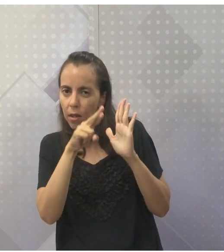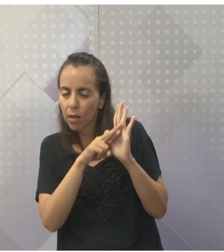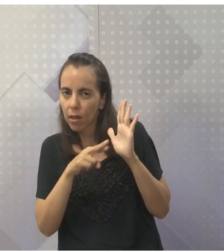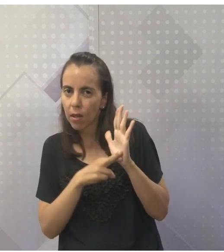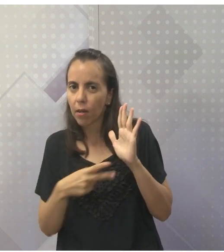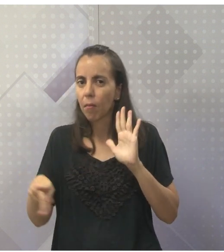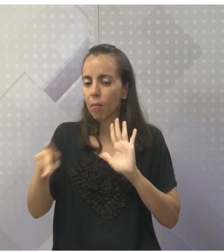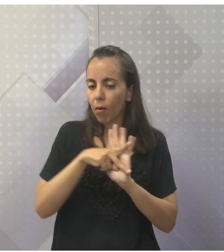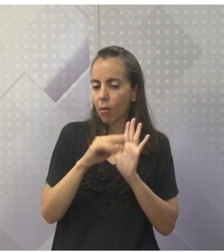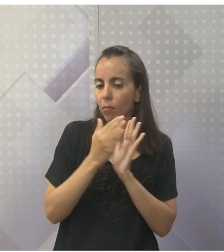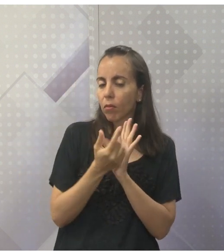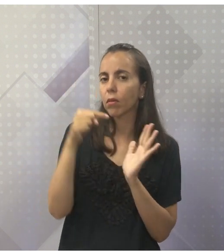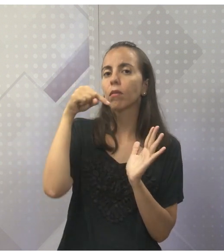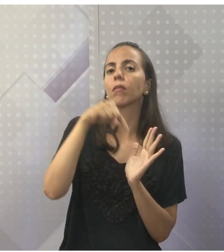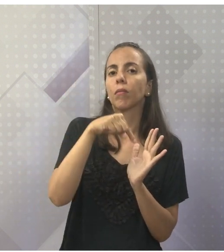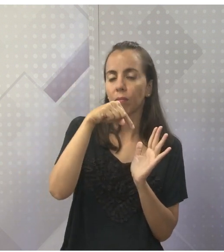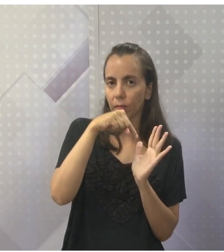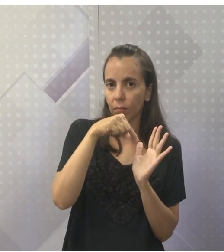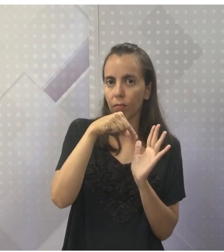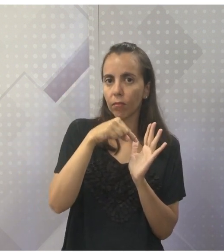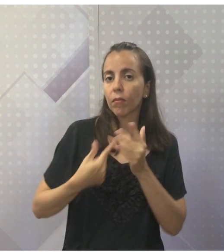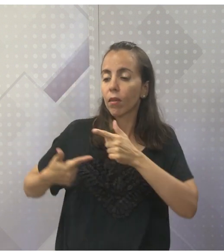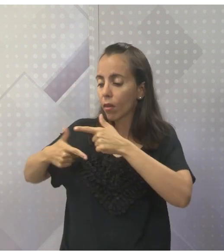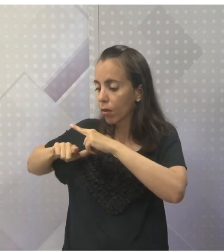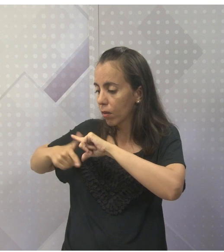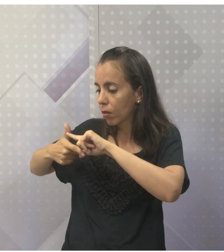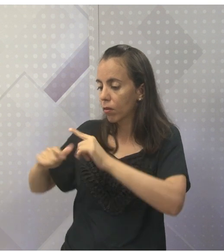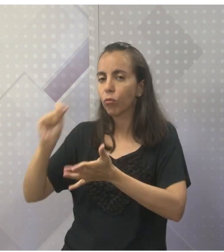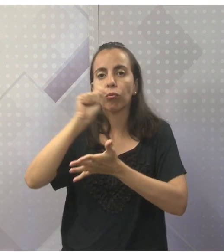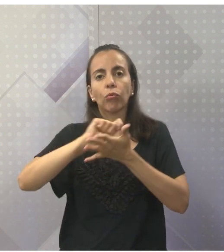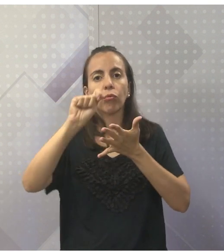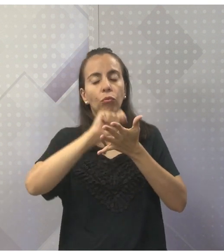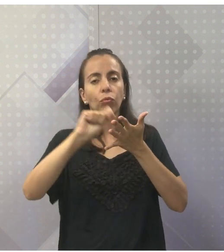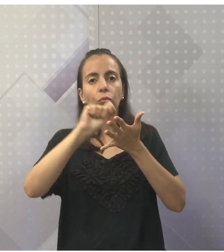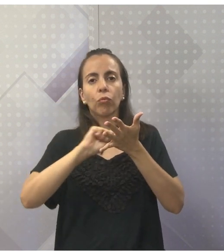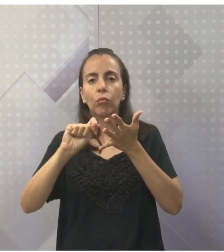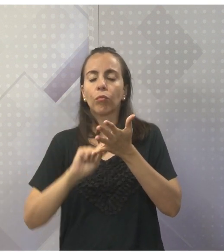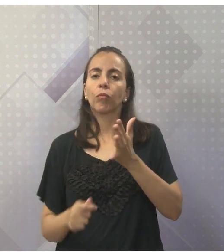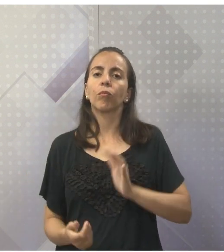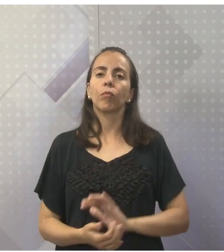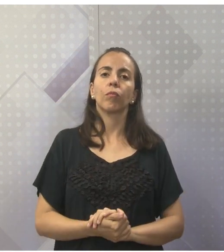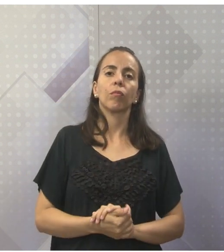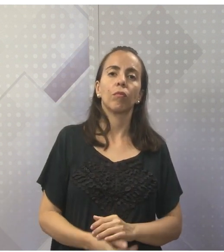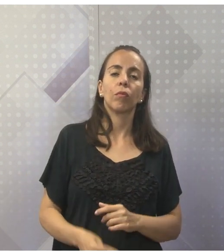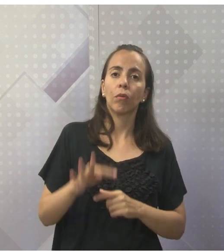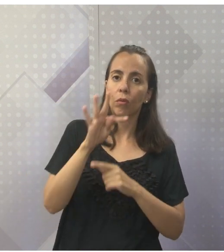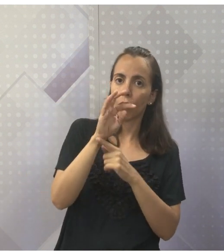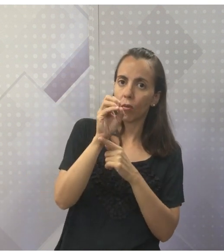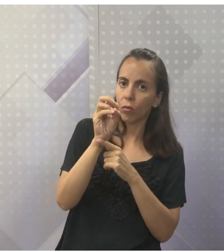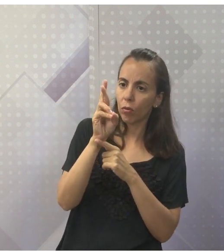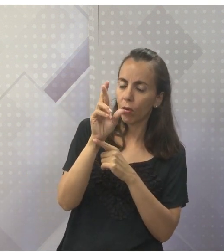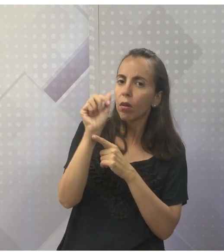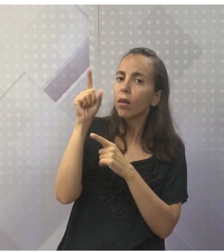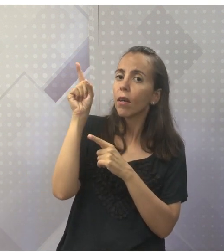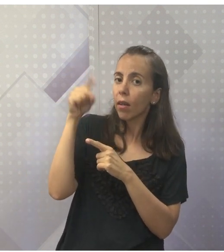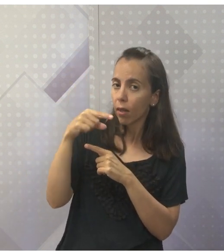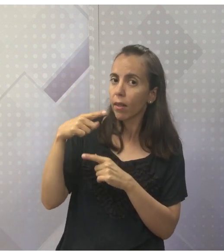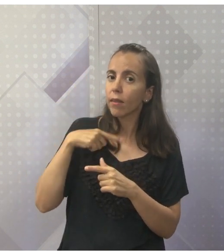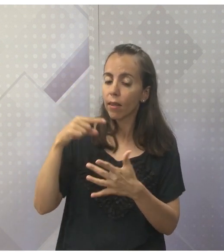sagrado, certo? Nas tradições escritas. Torá é composta pelo